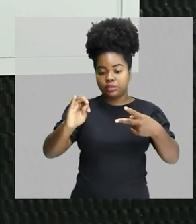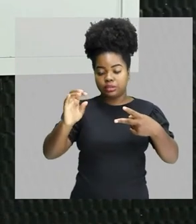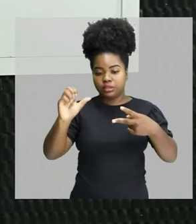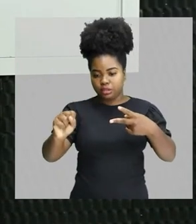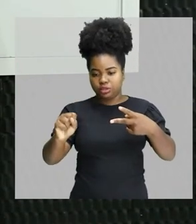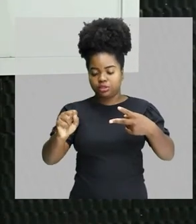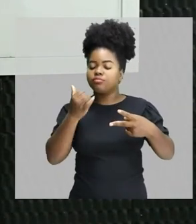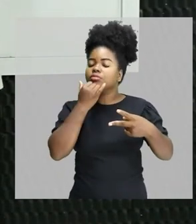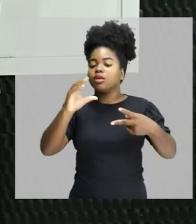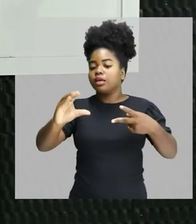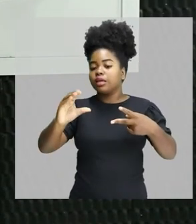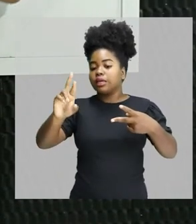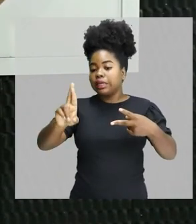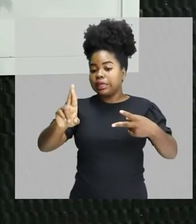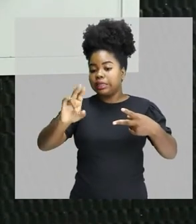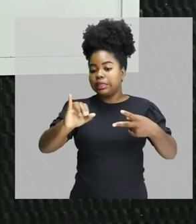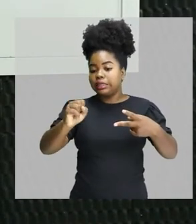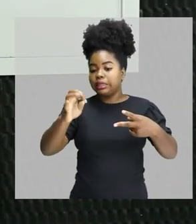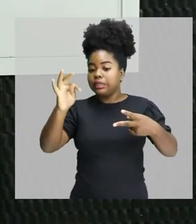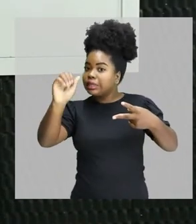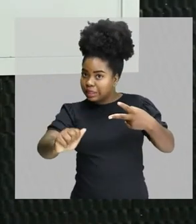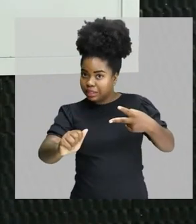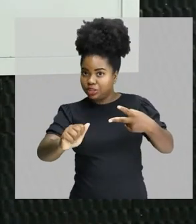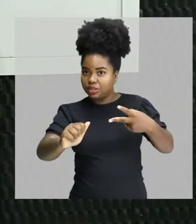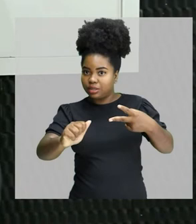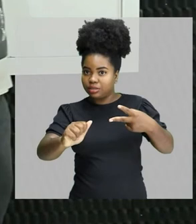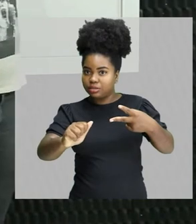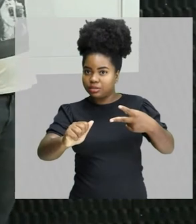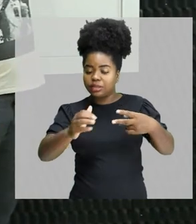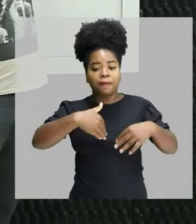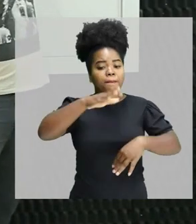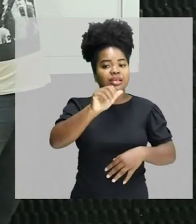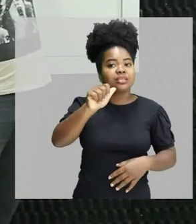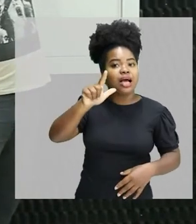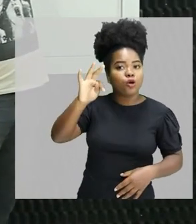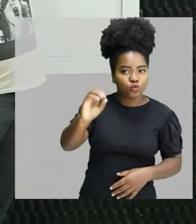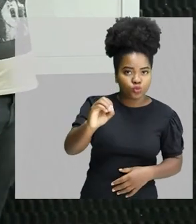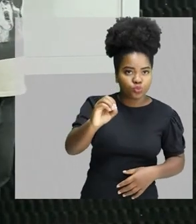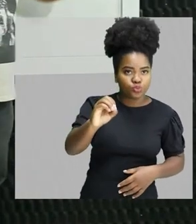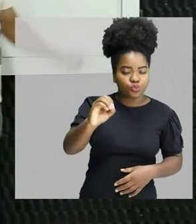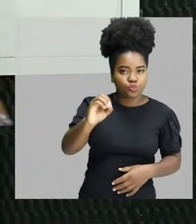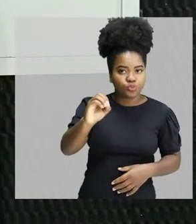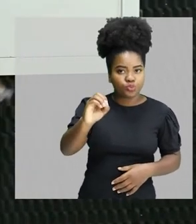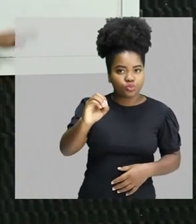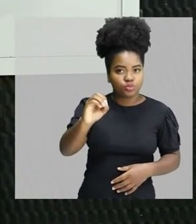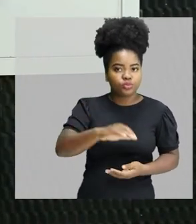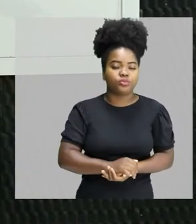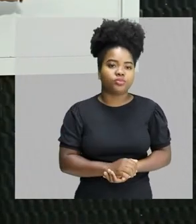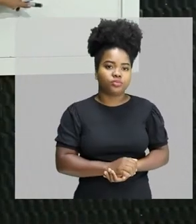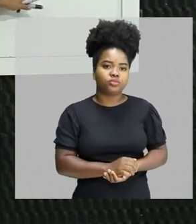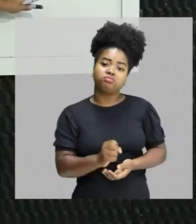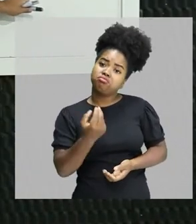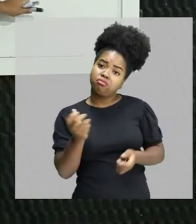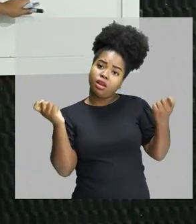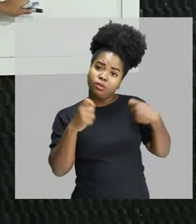Então, se aqui for uma onda periódica, por exemplo, então, eu pegar dois pontos altos, eu tenho o comprimento de onda. Certo? Ou o